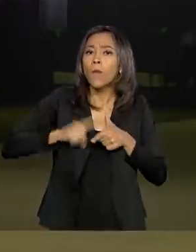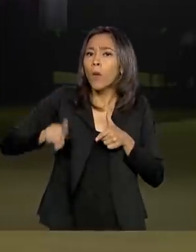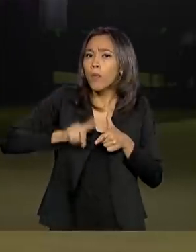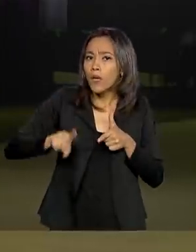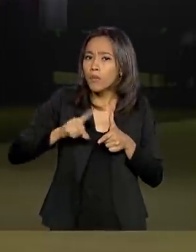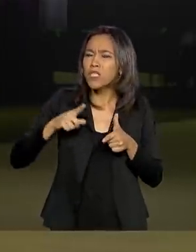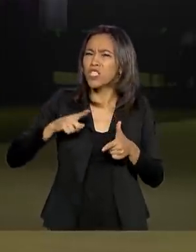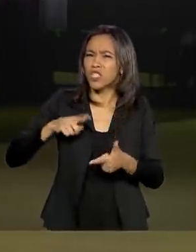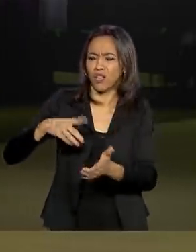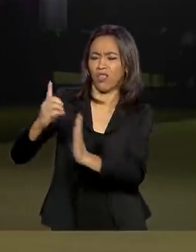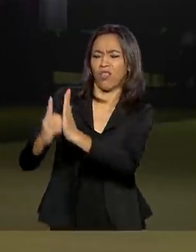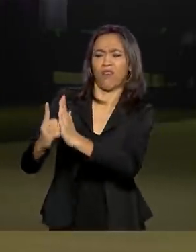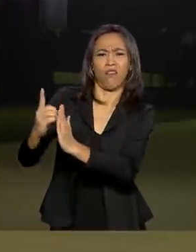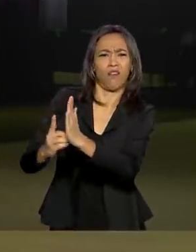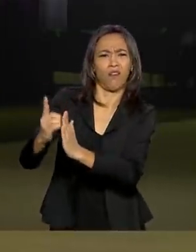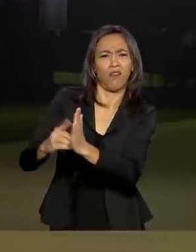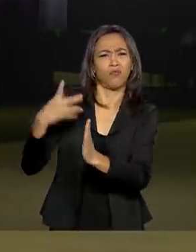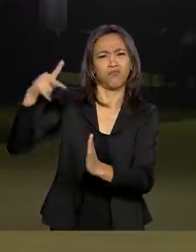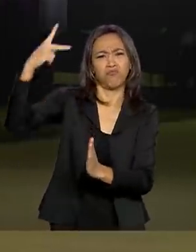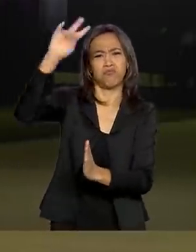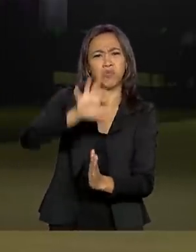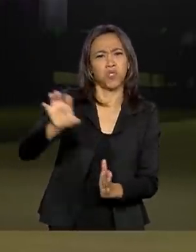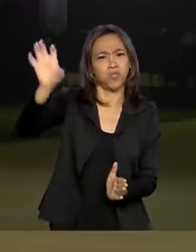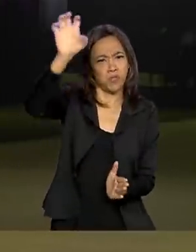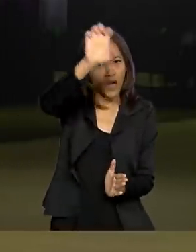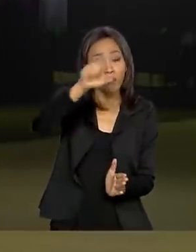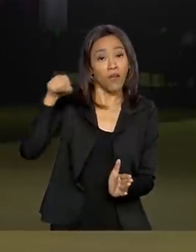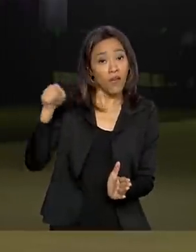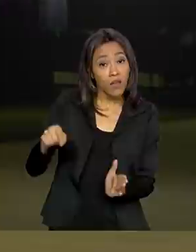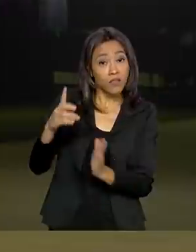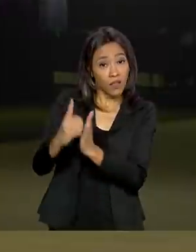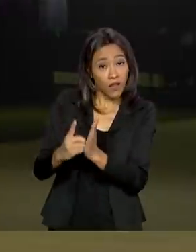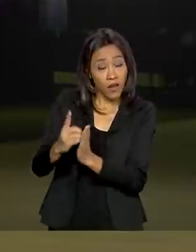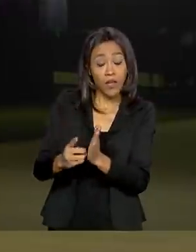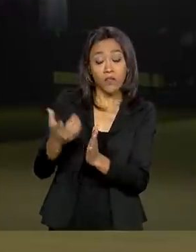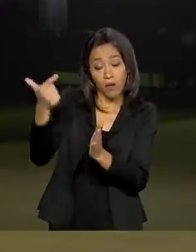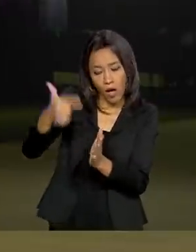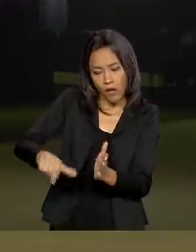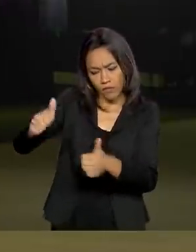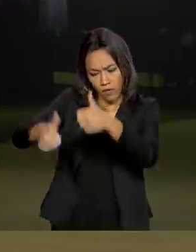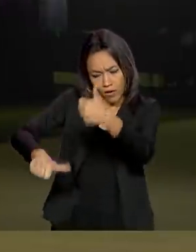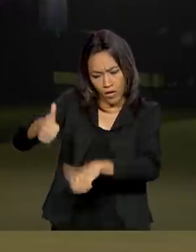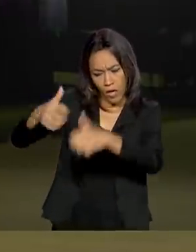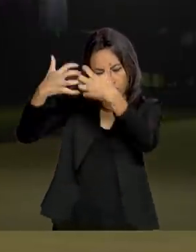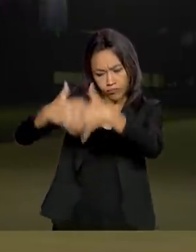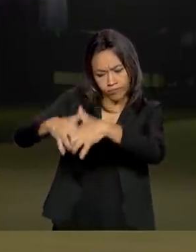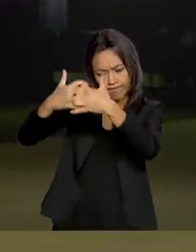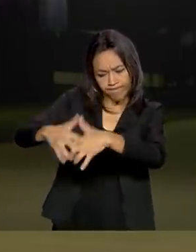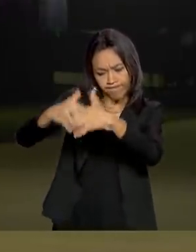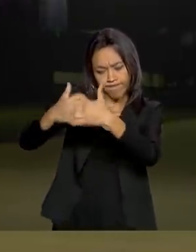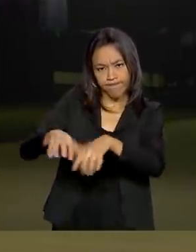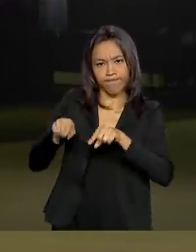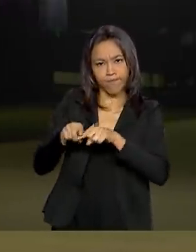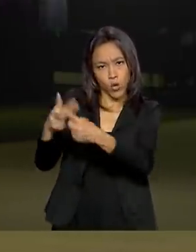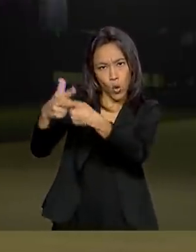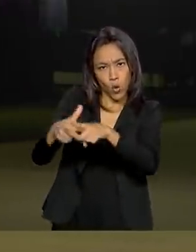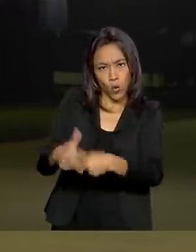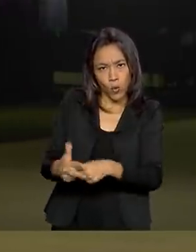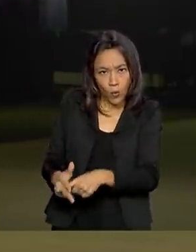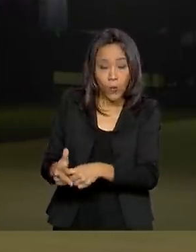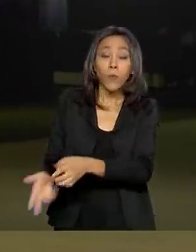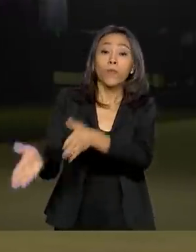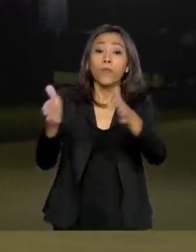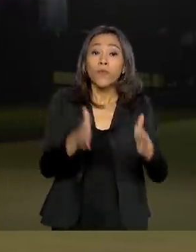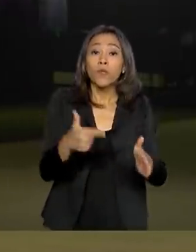haviam nos decretos de restrição nos vários estados. Esses decretos foram todos revistos. A atividade de